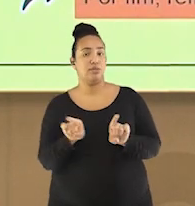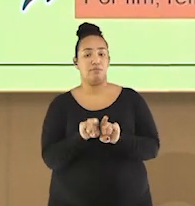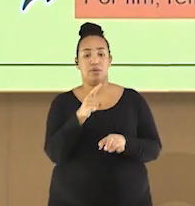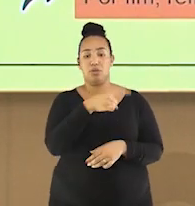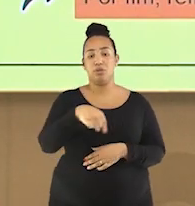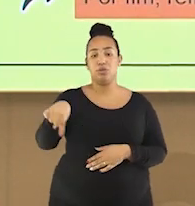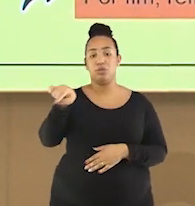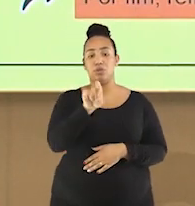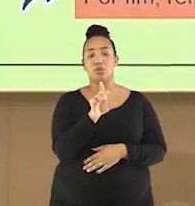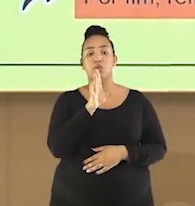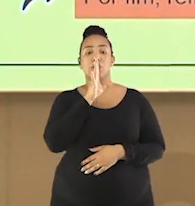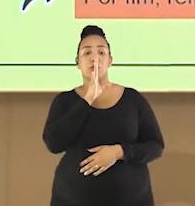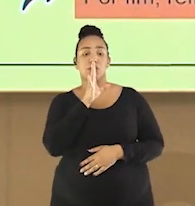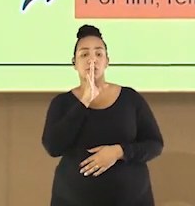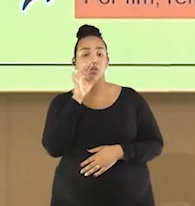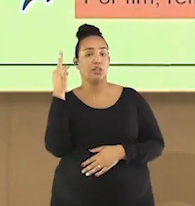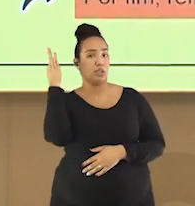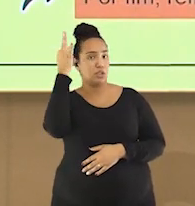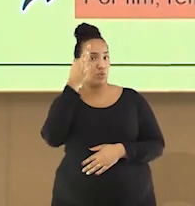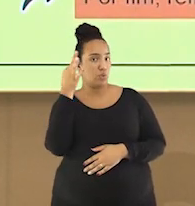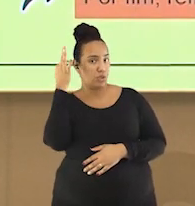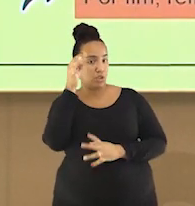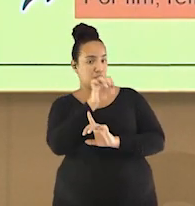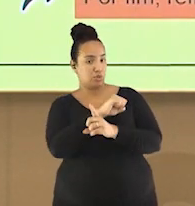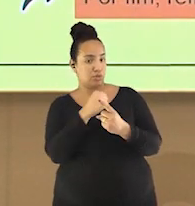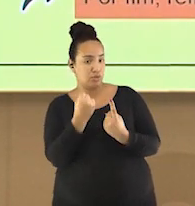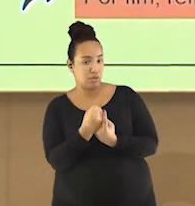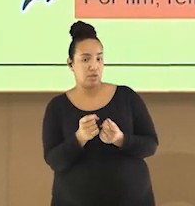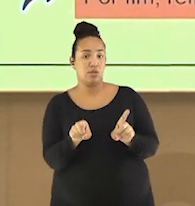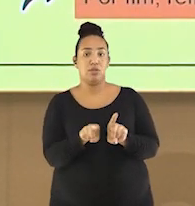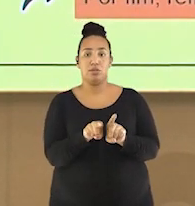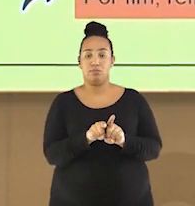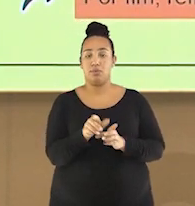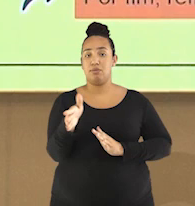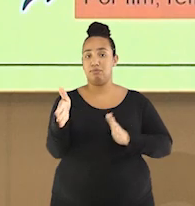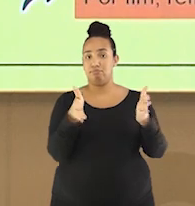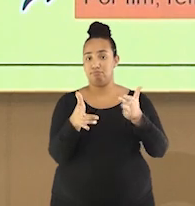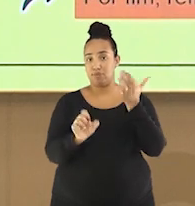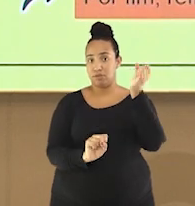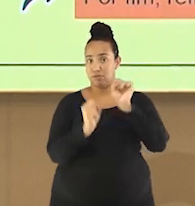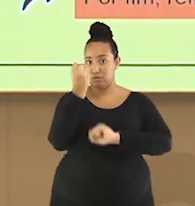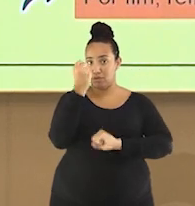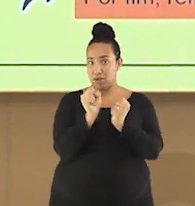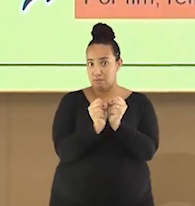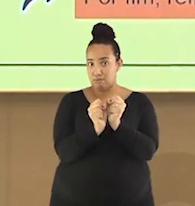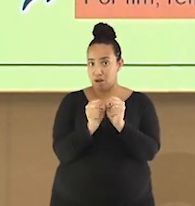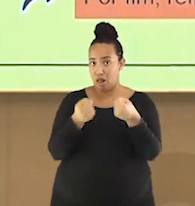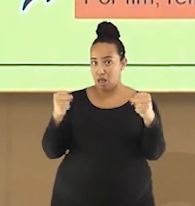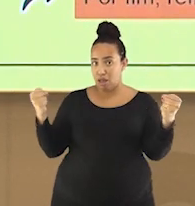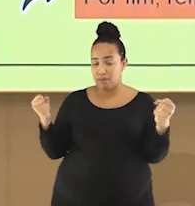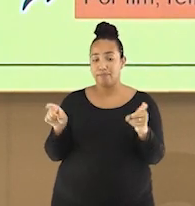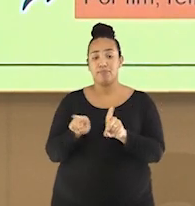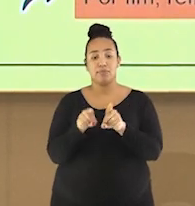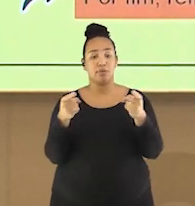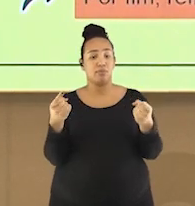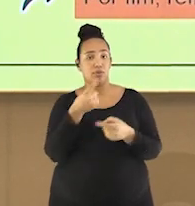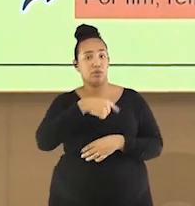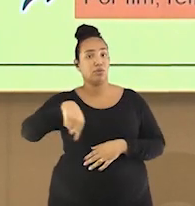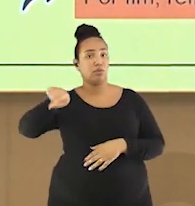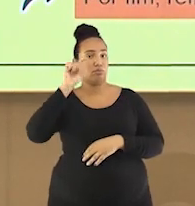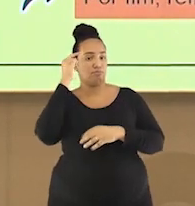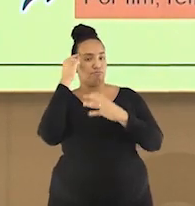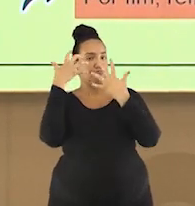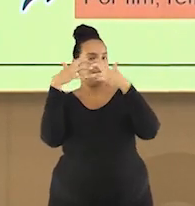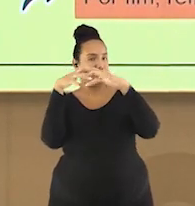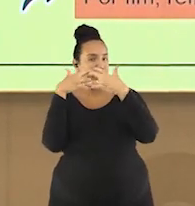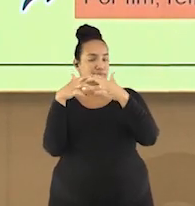darwinismo social. Conhecemos a expansão do período industrial. Por fim, refletimos sobre as resistências